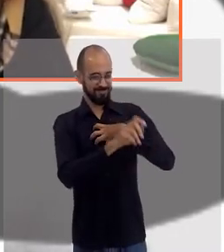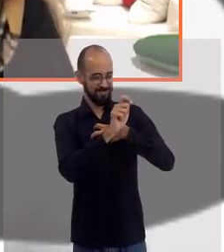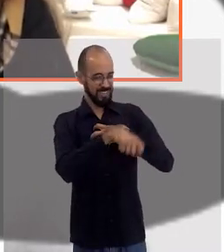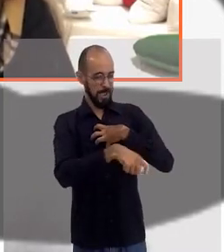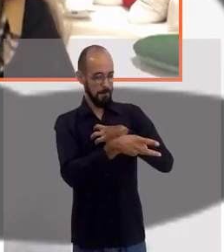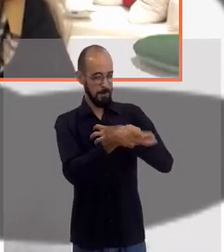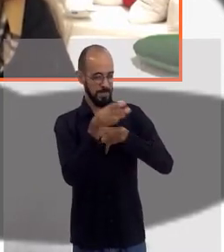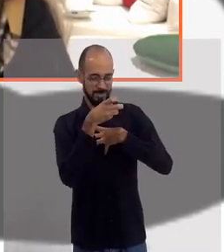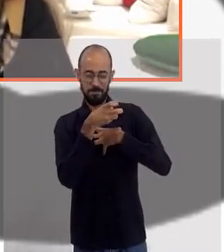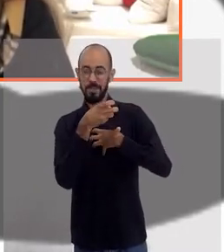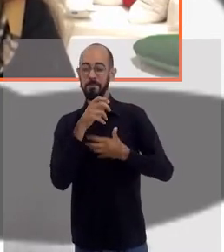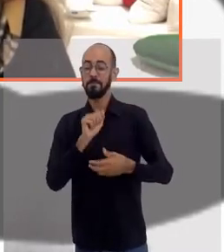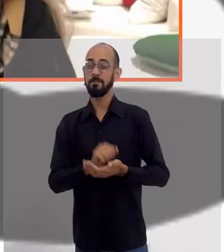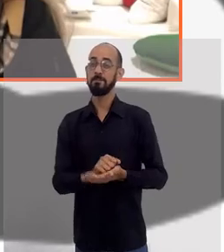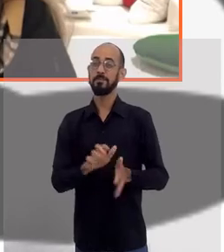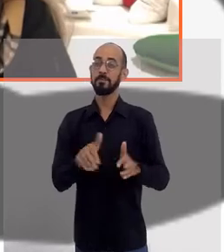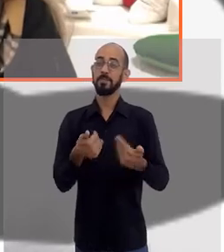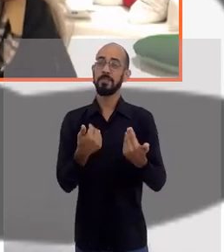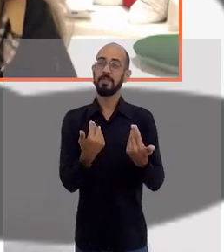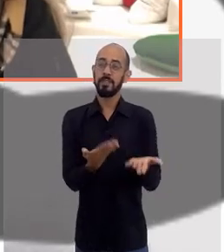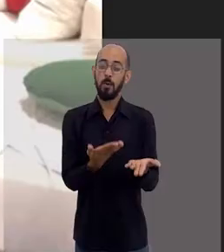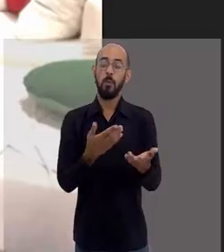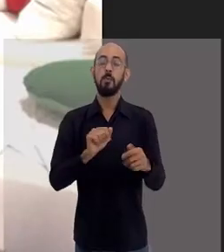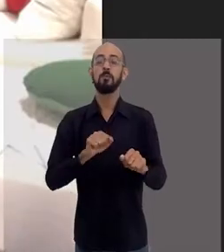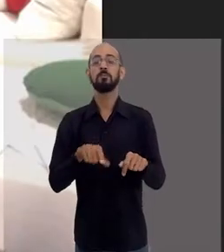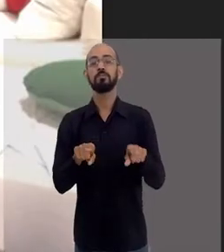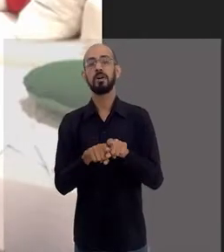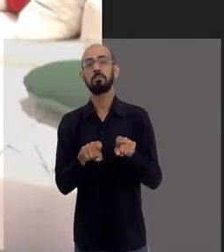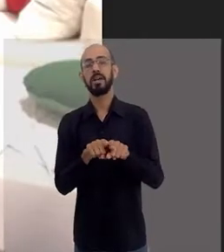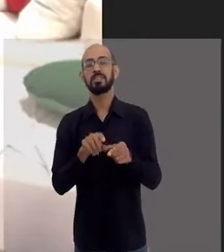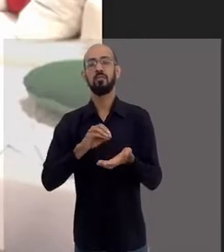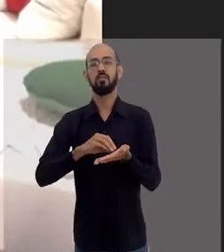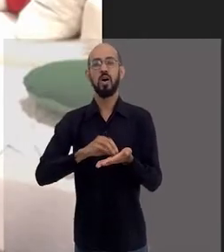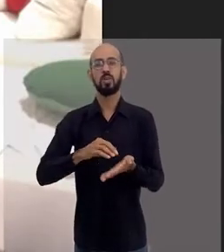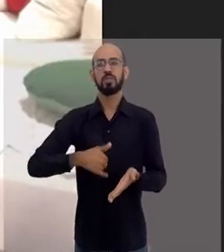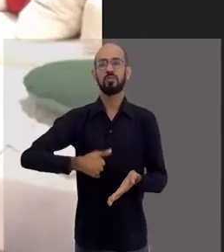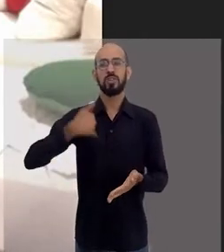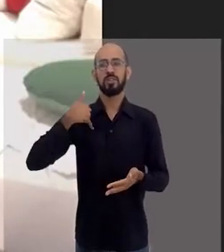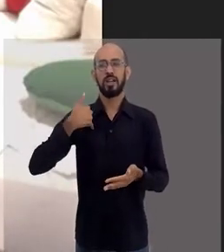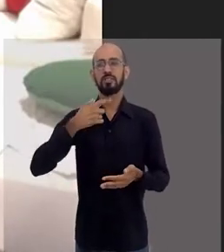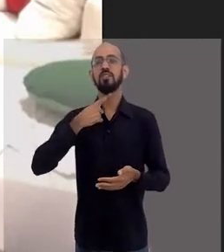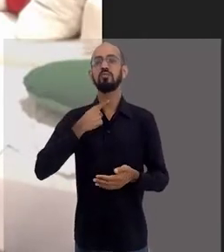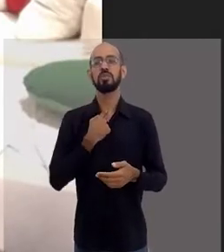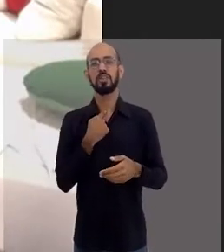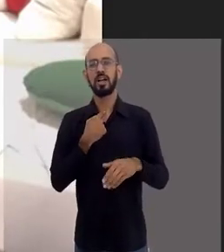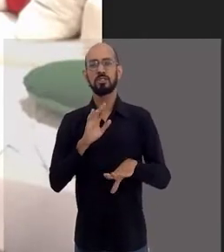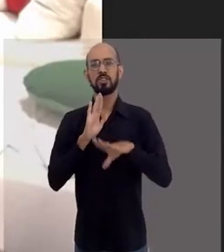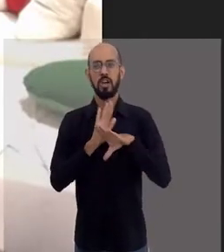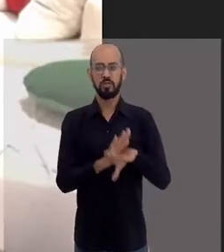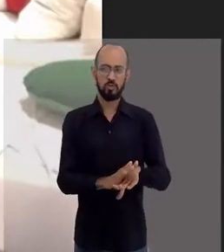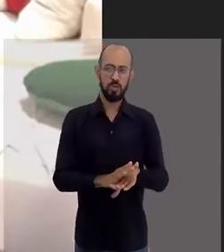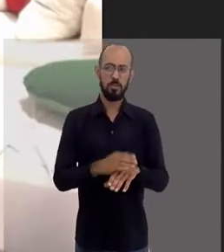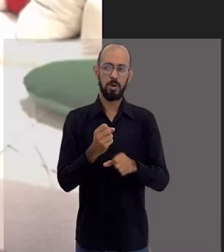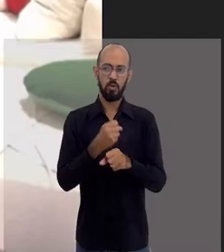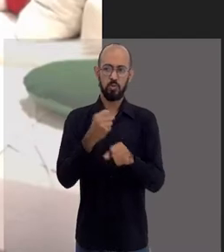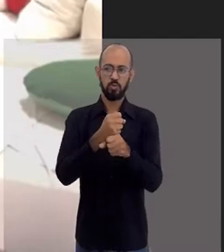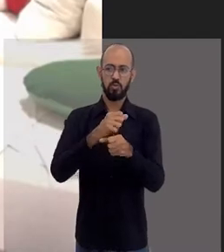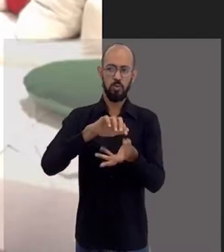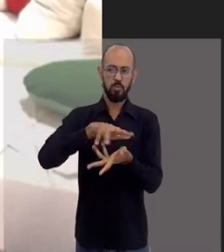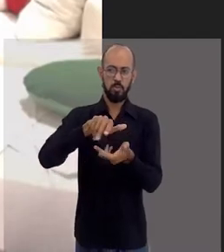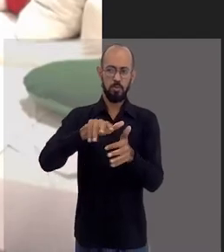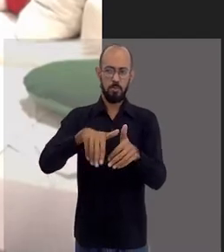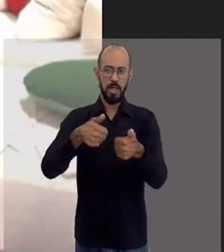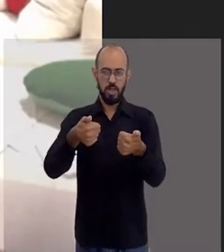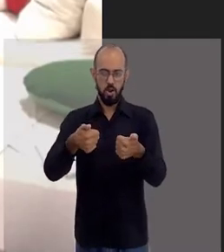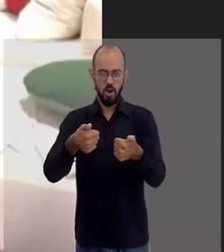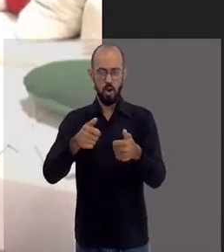vontade de ajudar o próximo. Além disso, que essa falta de vaidade e a vontade de contribuir para construir um